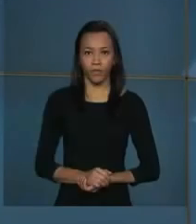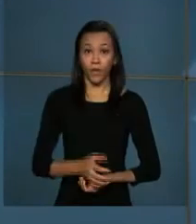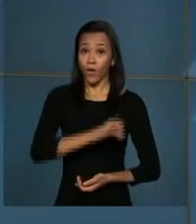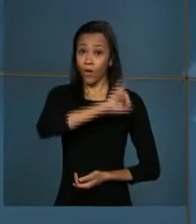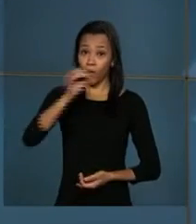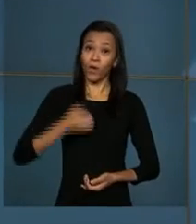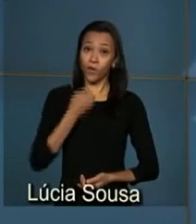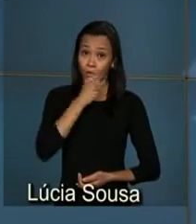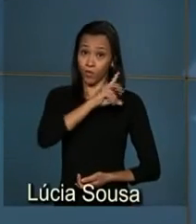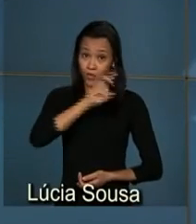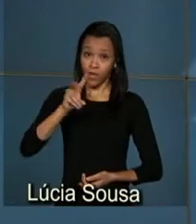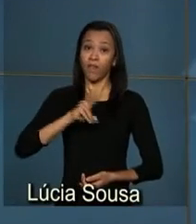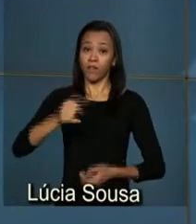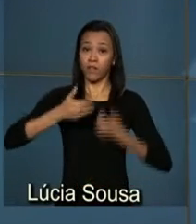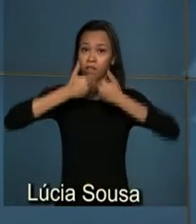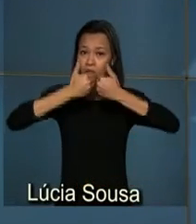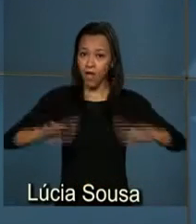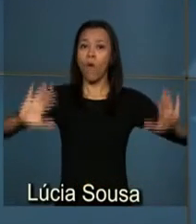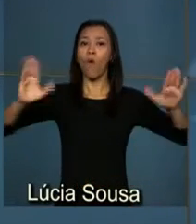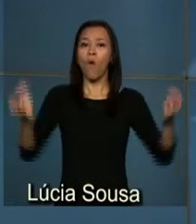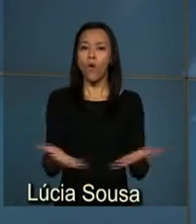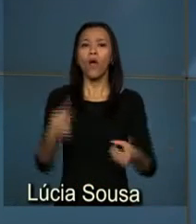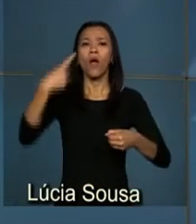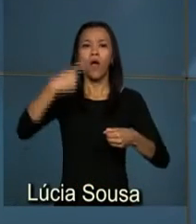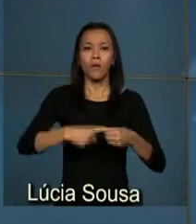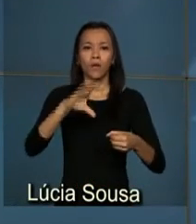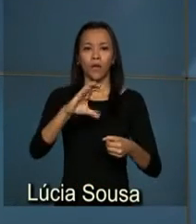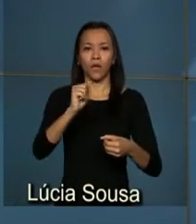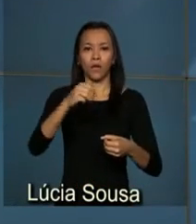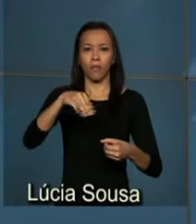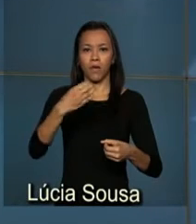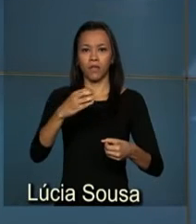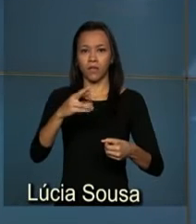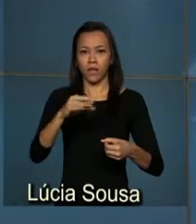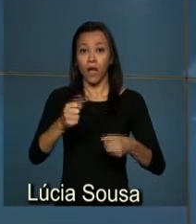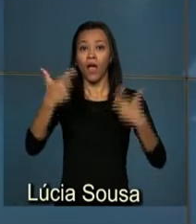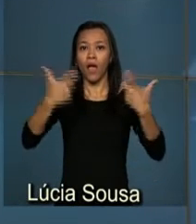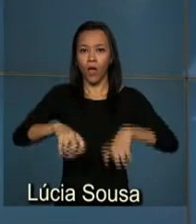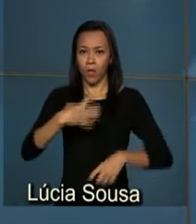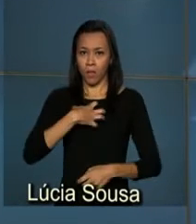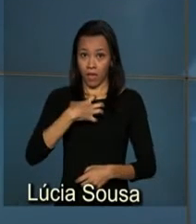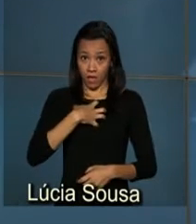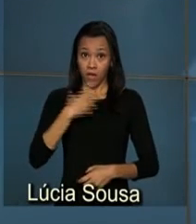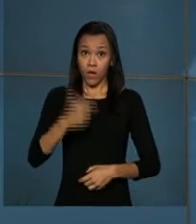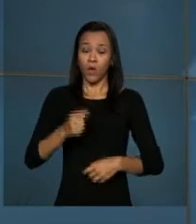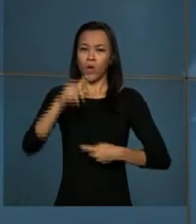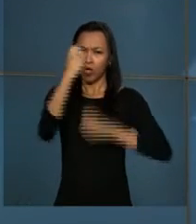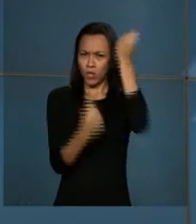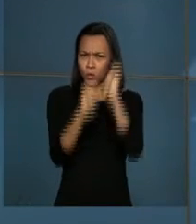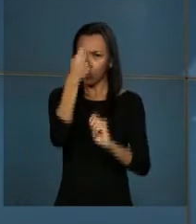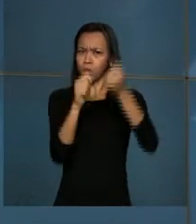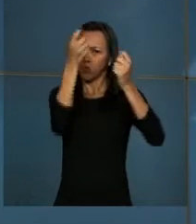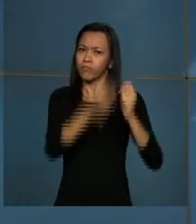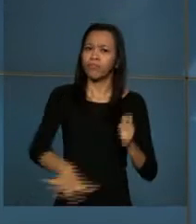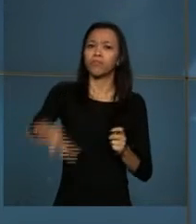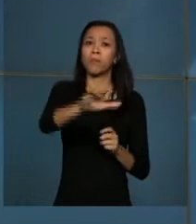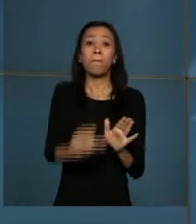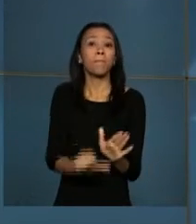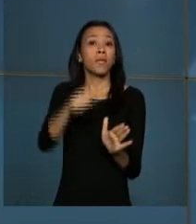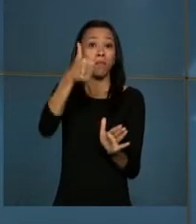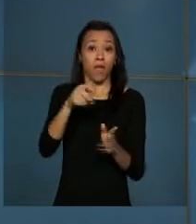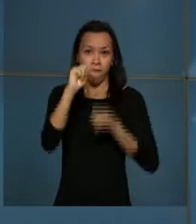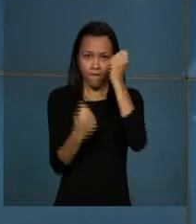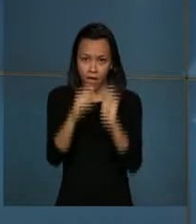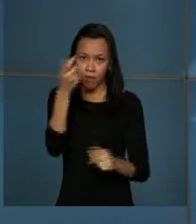Olá, bom dia! Será inaugurado hoje em Camassari, na Bahia, o Complexo Acrílico da Basf. Será a primeira fábrica de